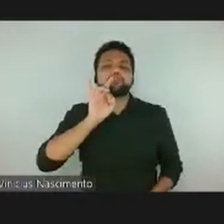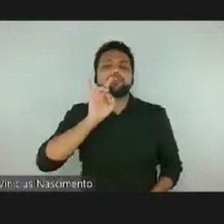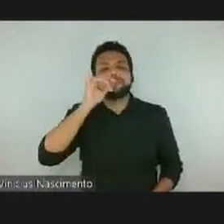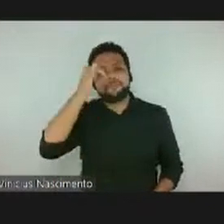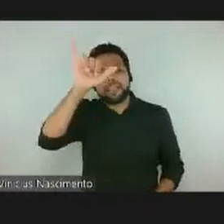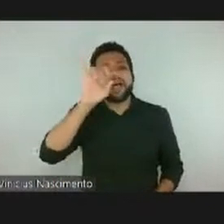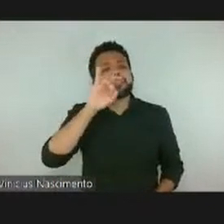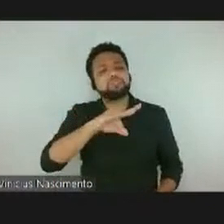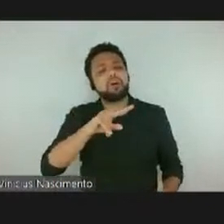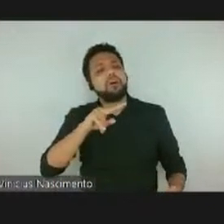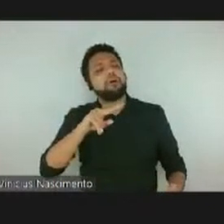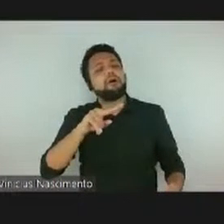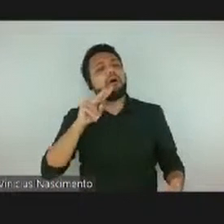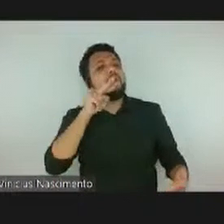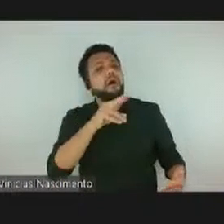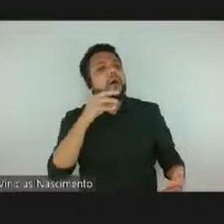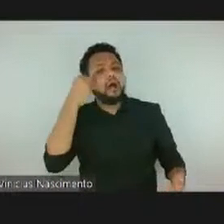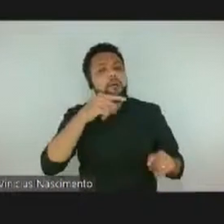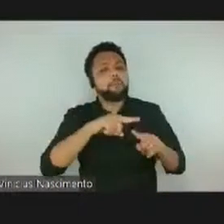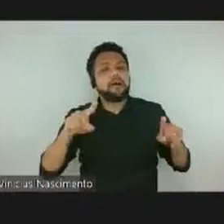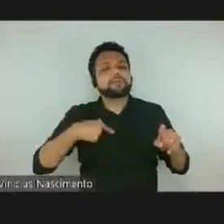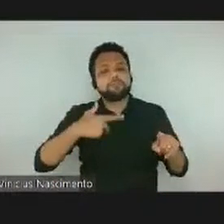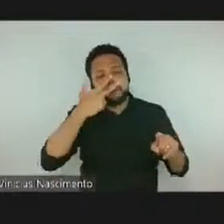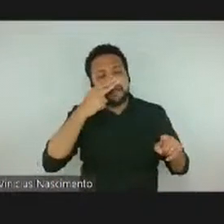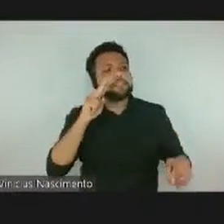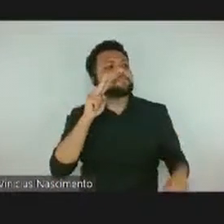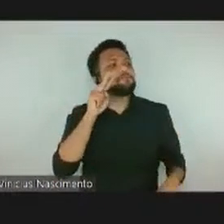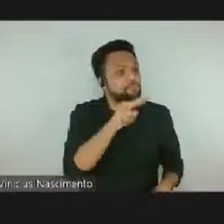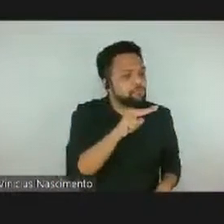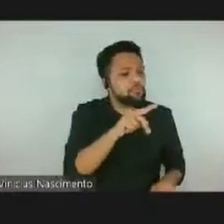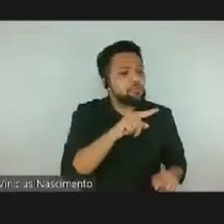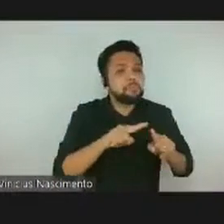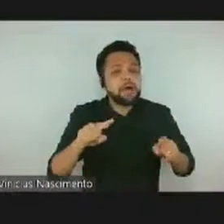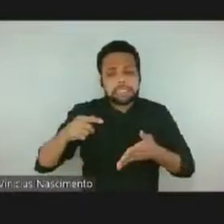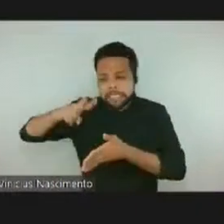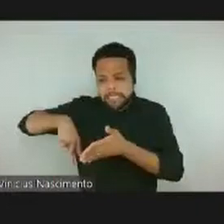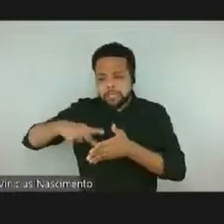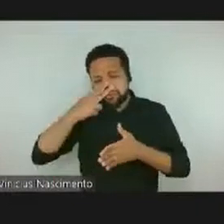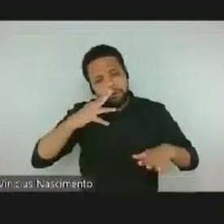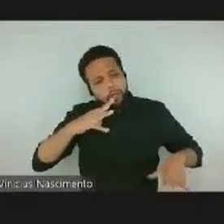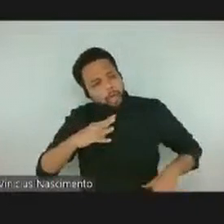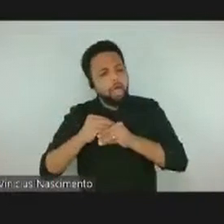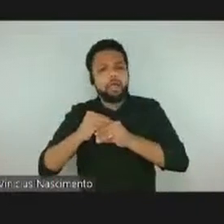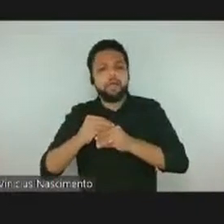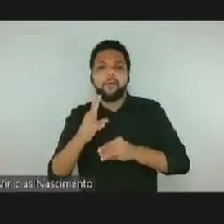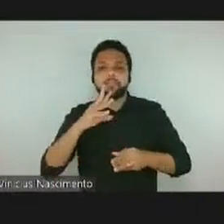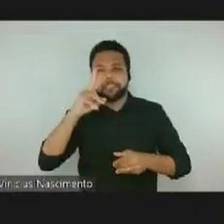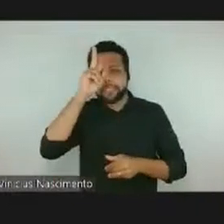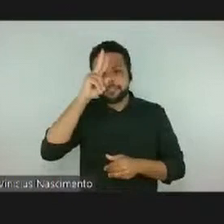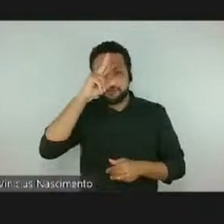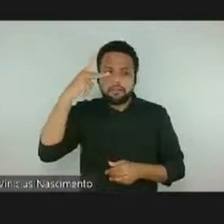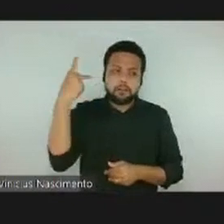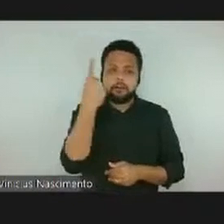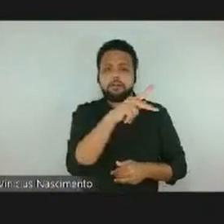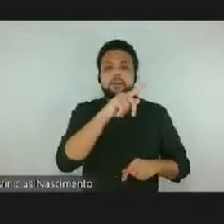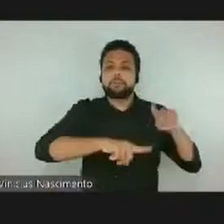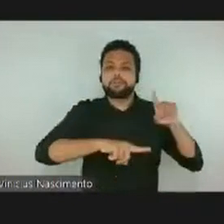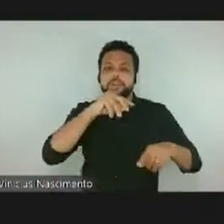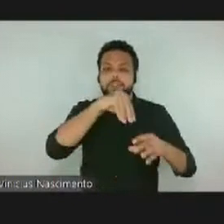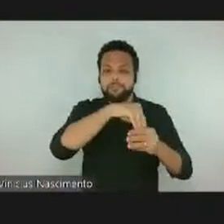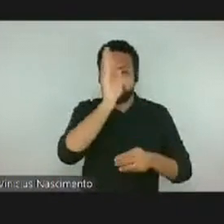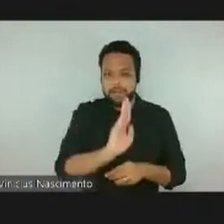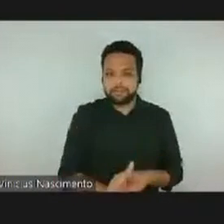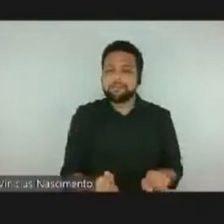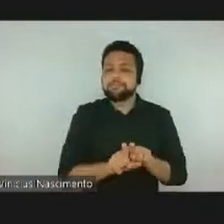complementar essa informação do que é visto e do que é feito, para conhecer a história desse objeto no Brasil e dos